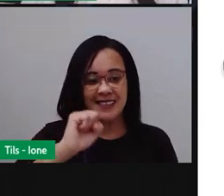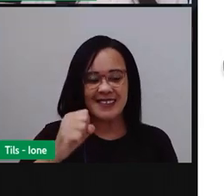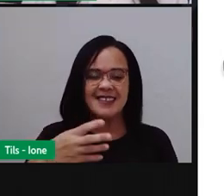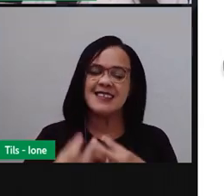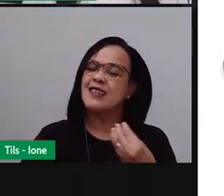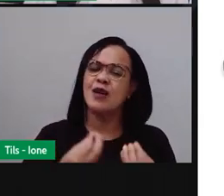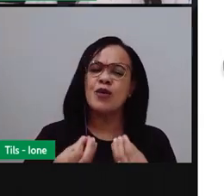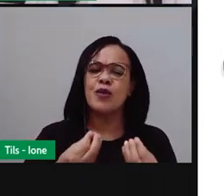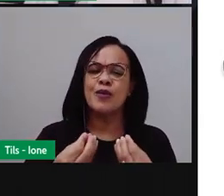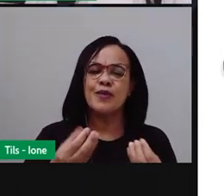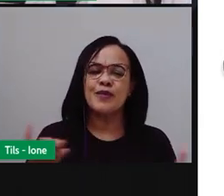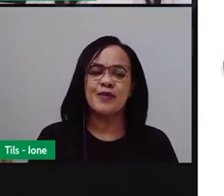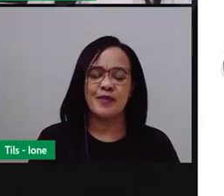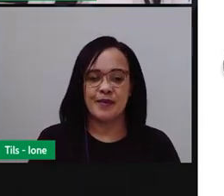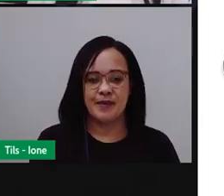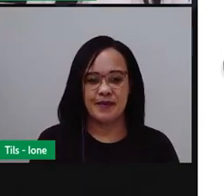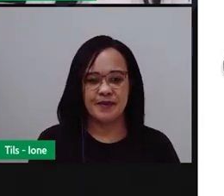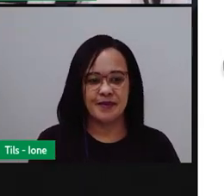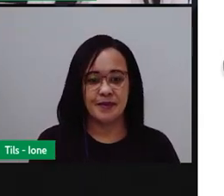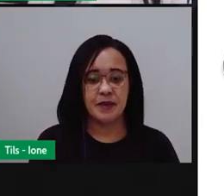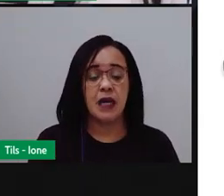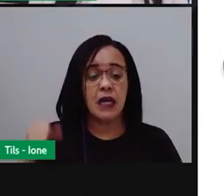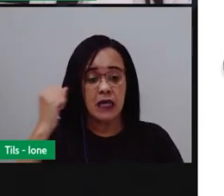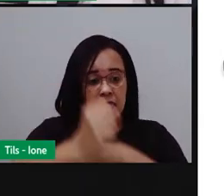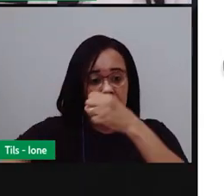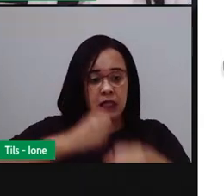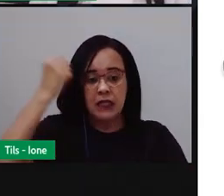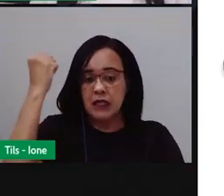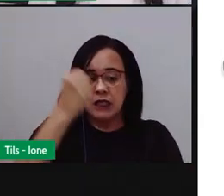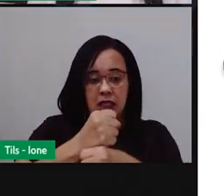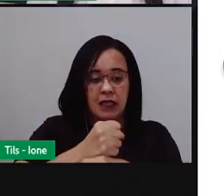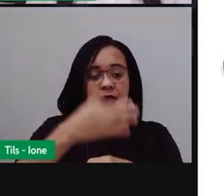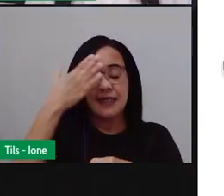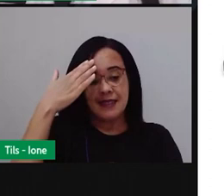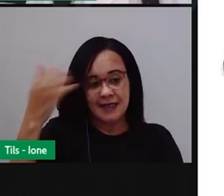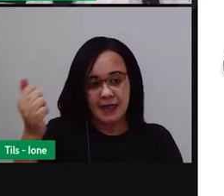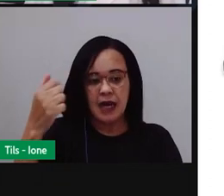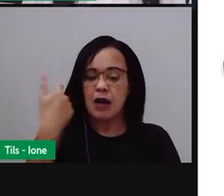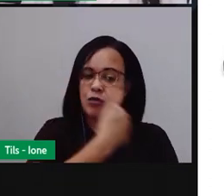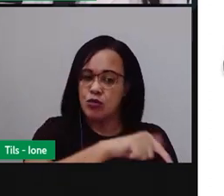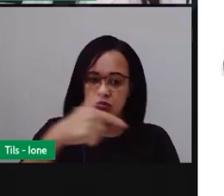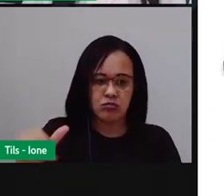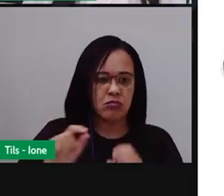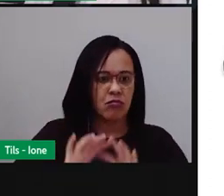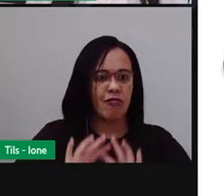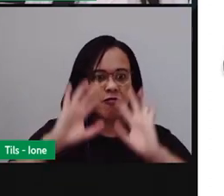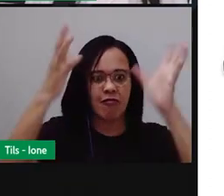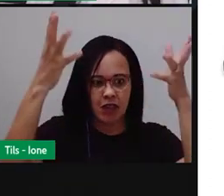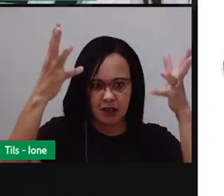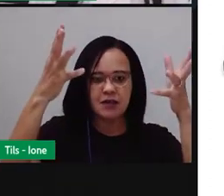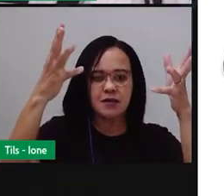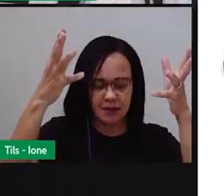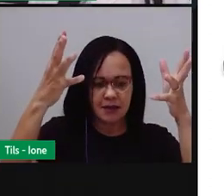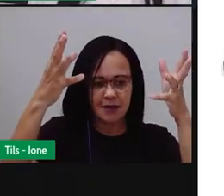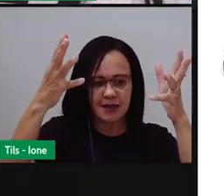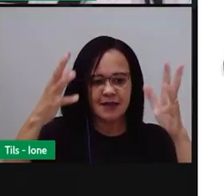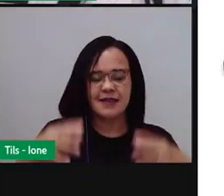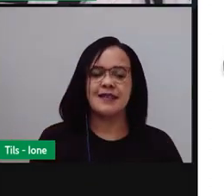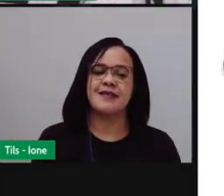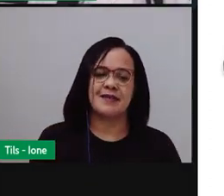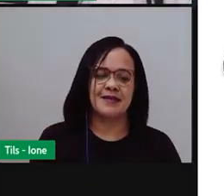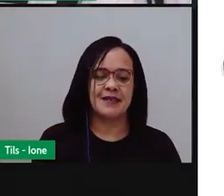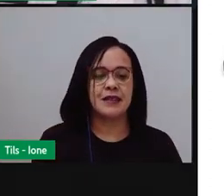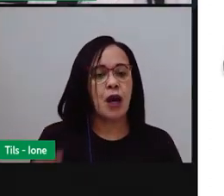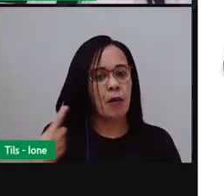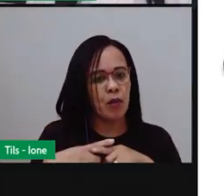falei para vocês, esse ano, por conta da pandemia, não vai haver esse festejo.